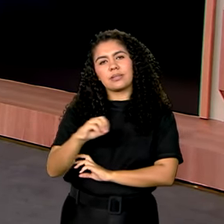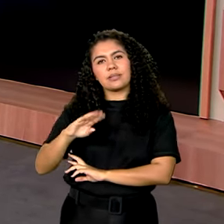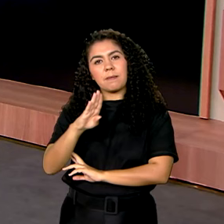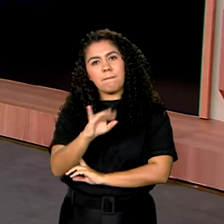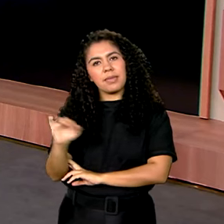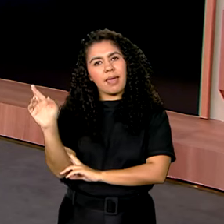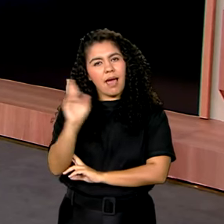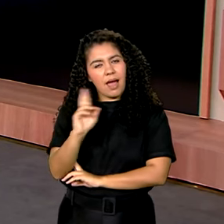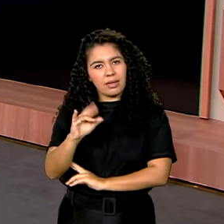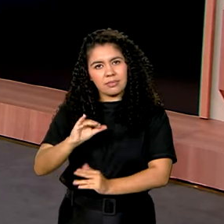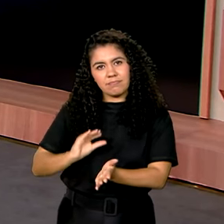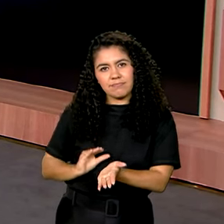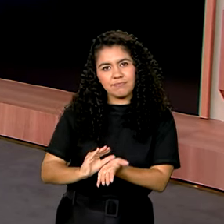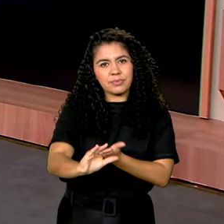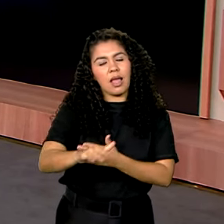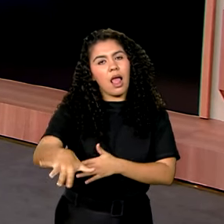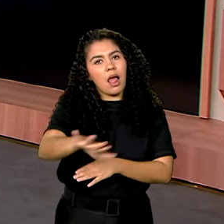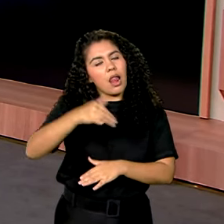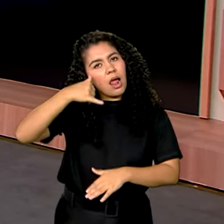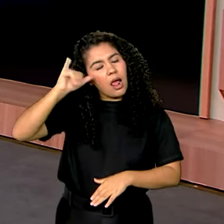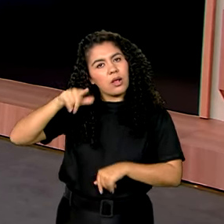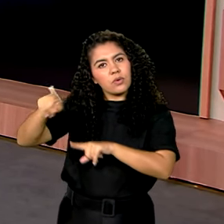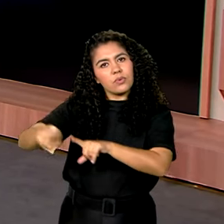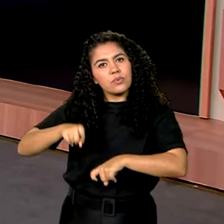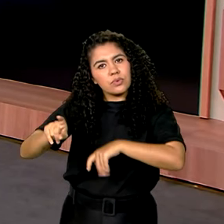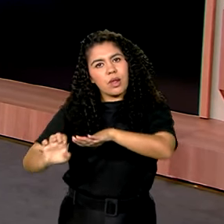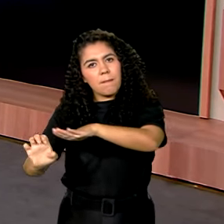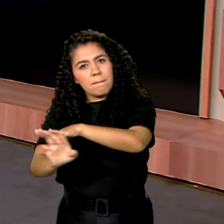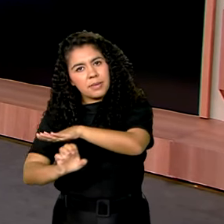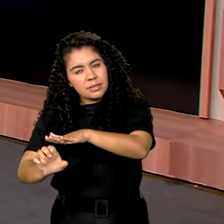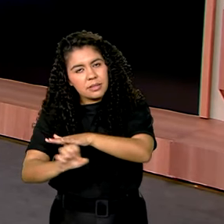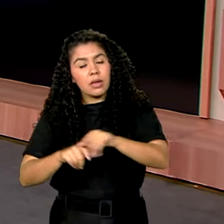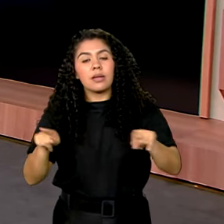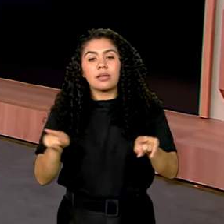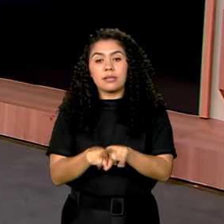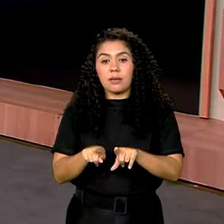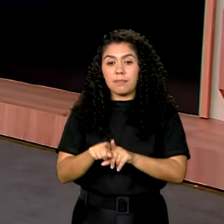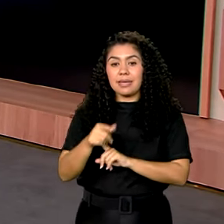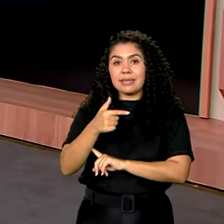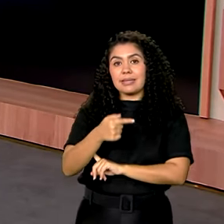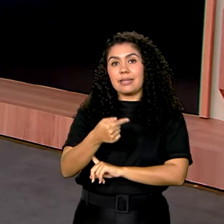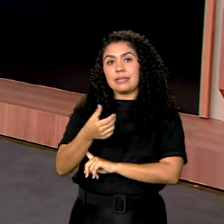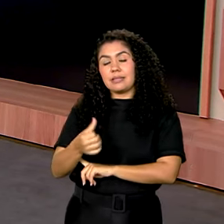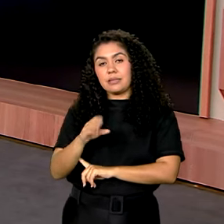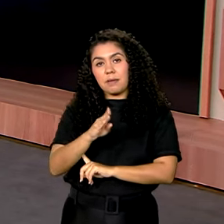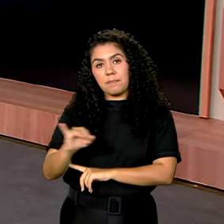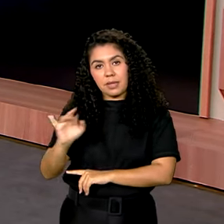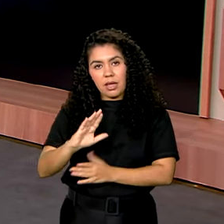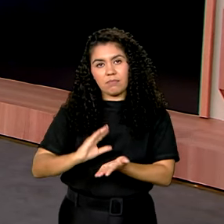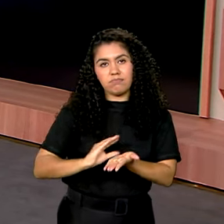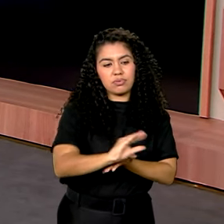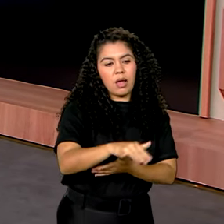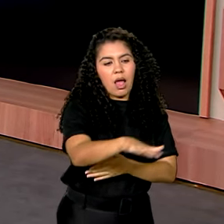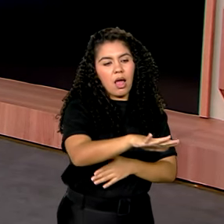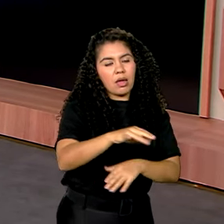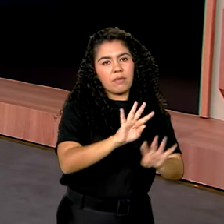para atingir a agricultura empresarial e 76 bi para a agricultura familiar.